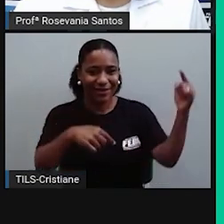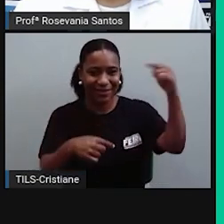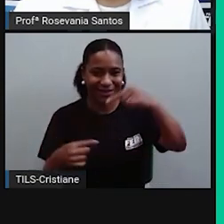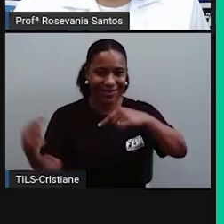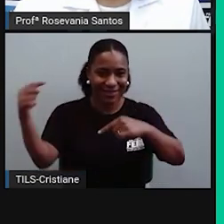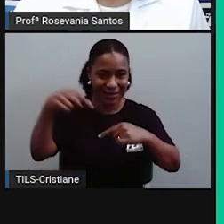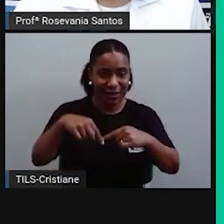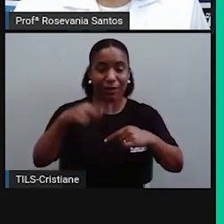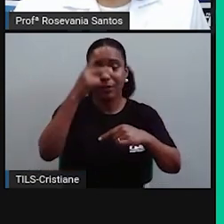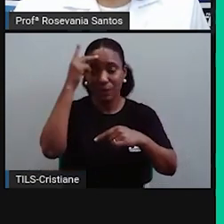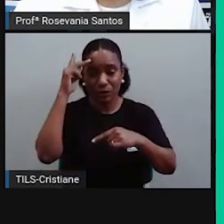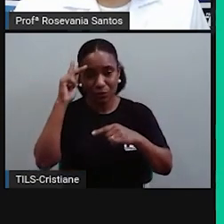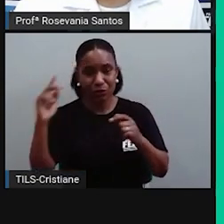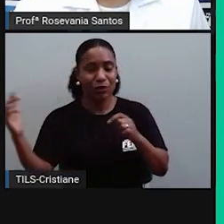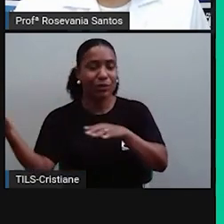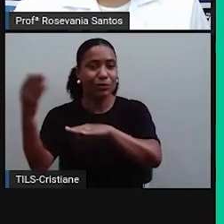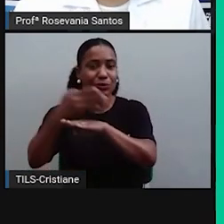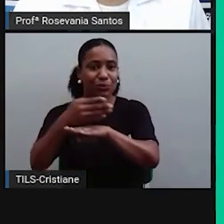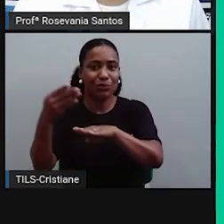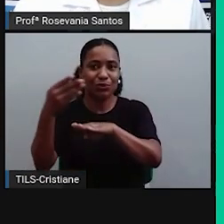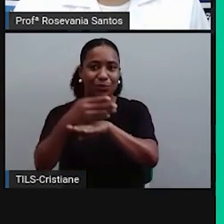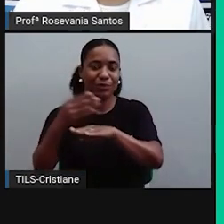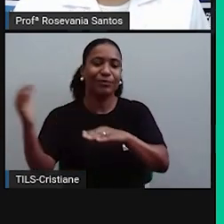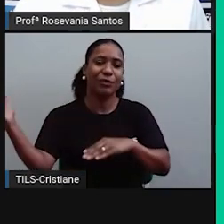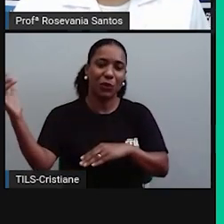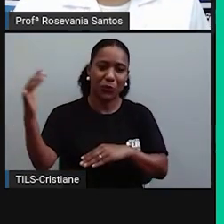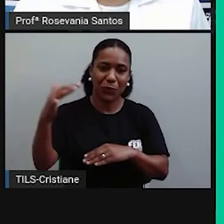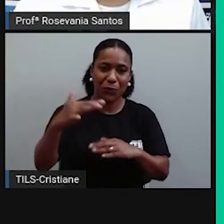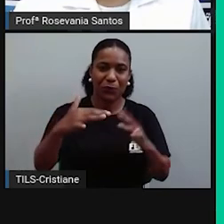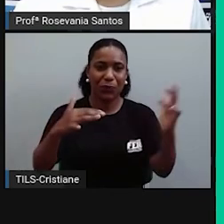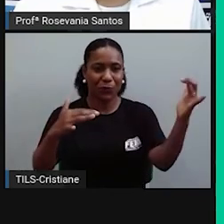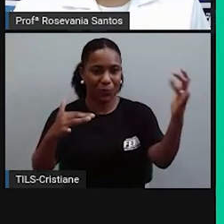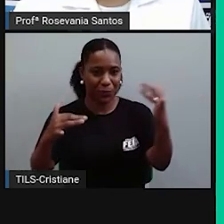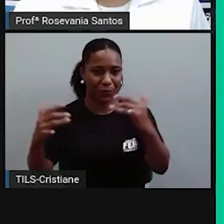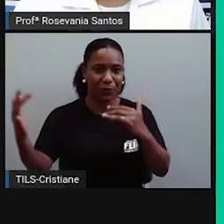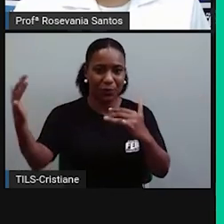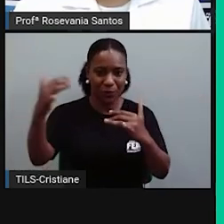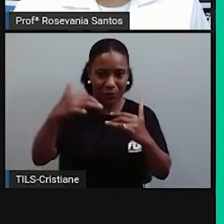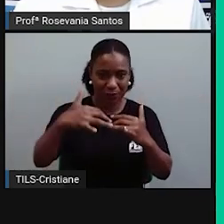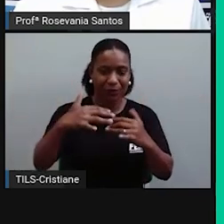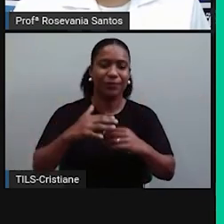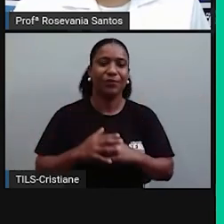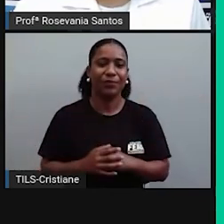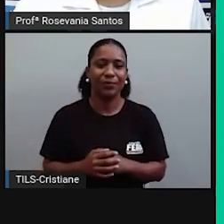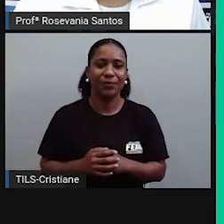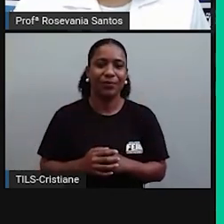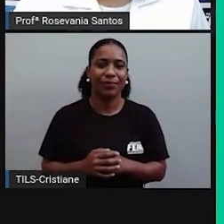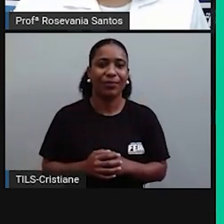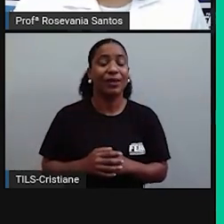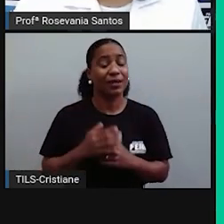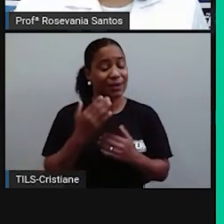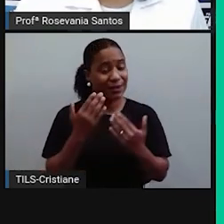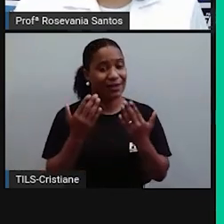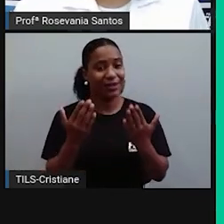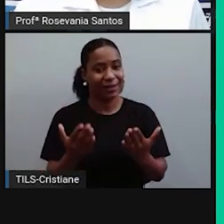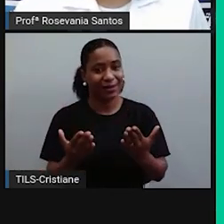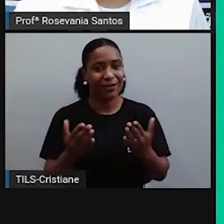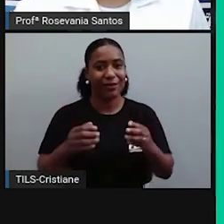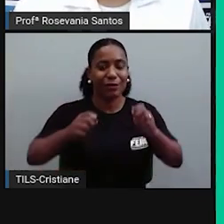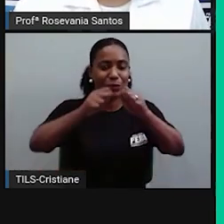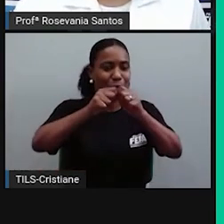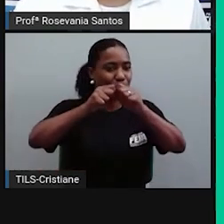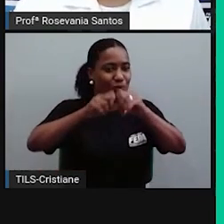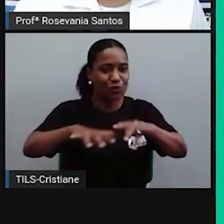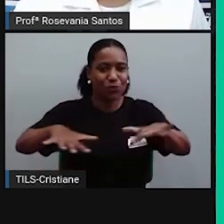os povos estrangeiros. E que eles, depois, junto com os próprios brasileiros, se espalhavam por